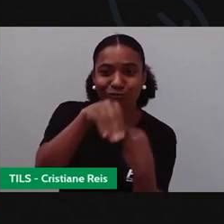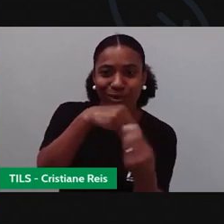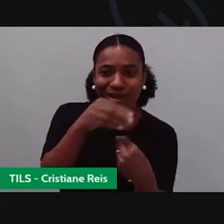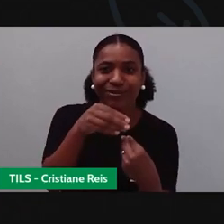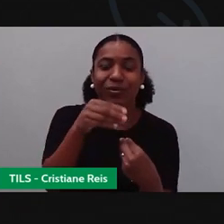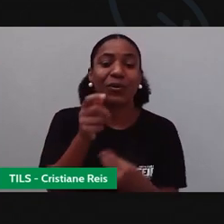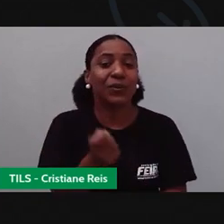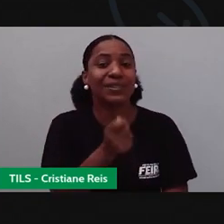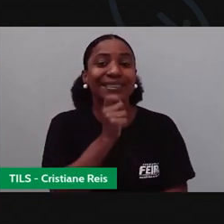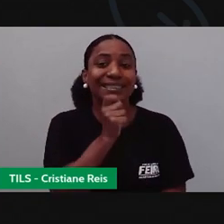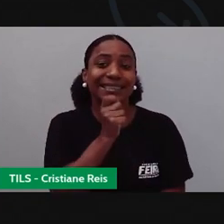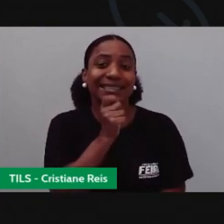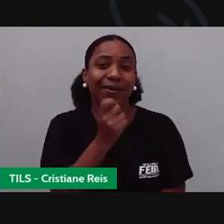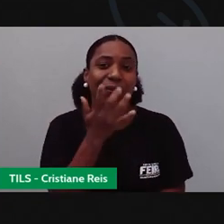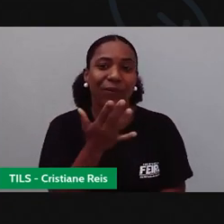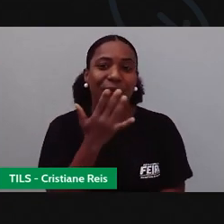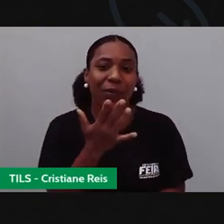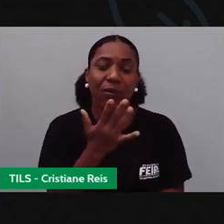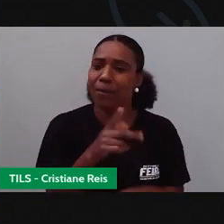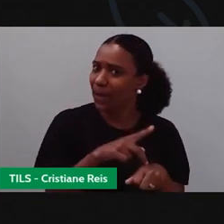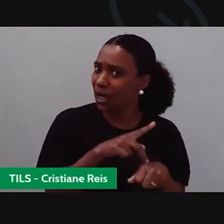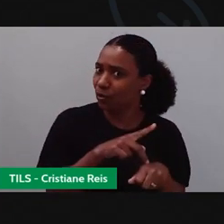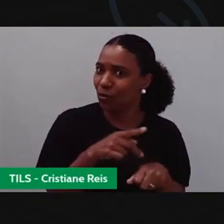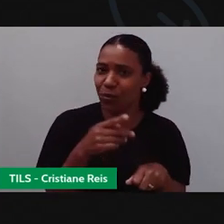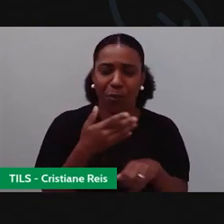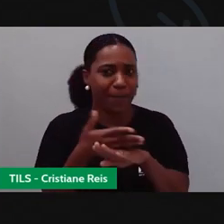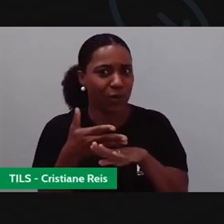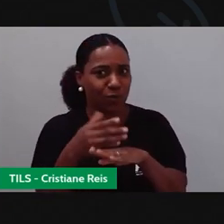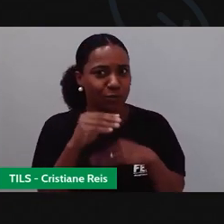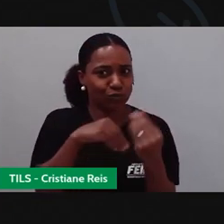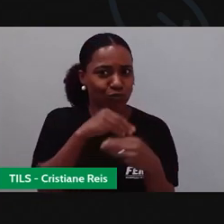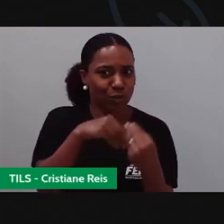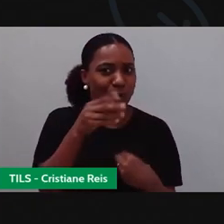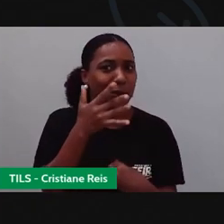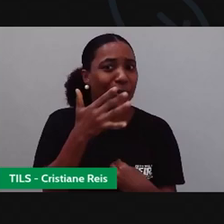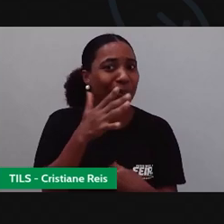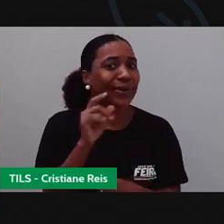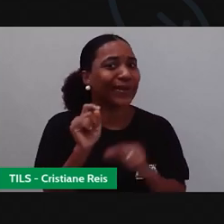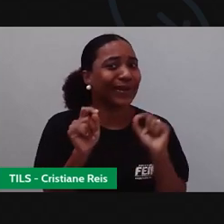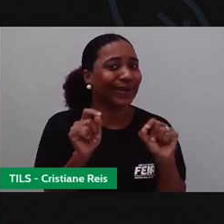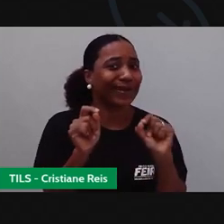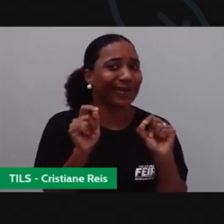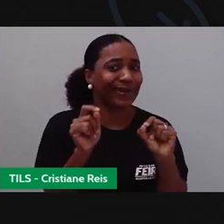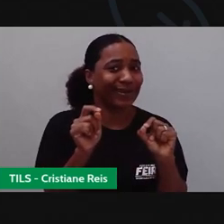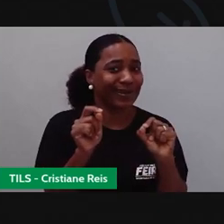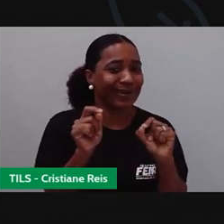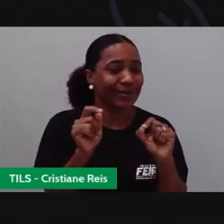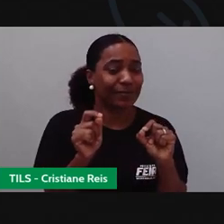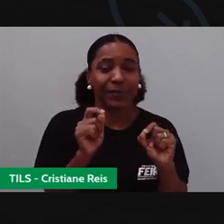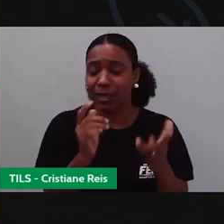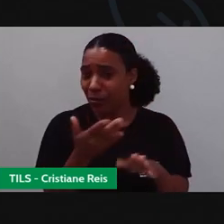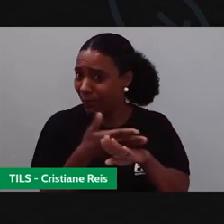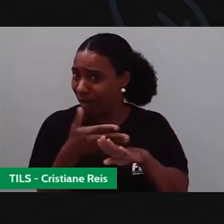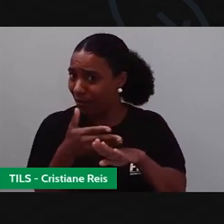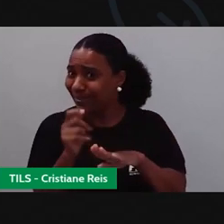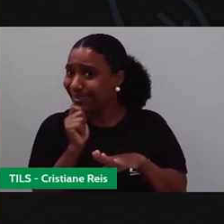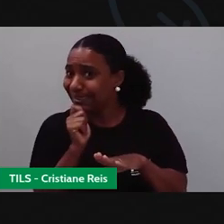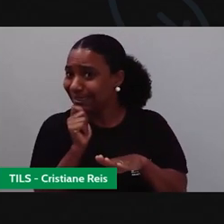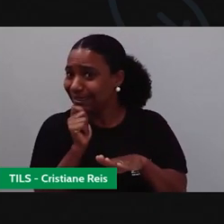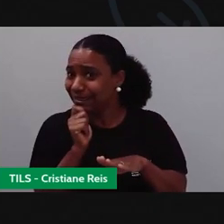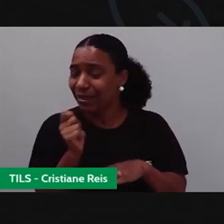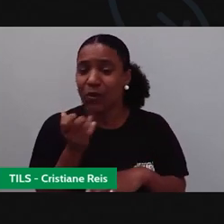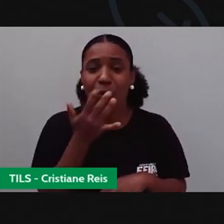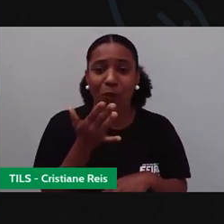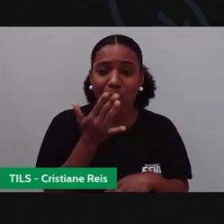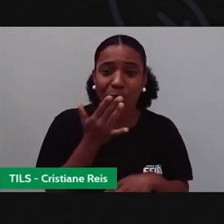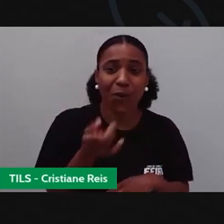delas? Quem é a mistura de todas as cores? O branco ou o preto? Hein? Quem é a ausência de cores? O branco ou o preto? Inclusive,